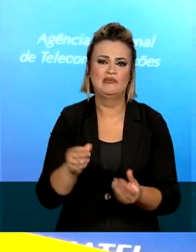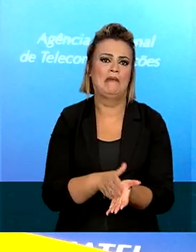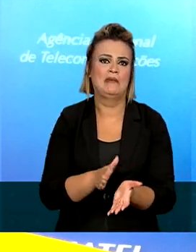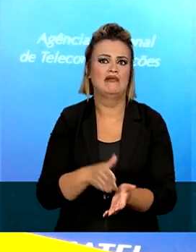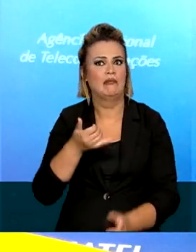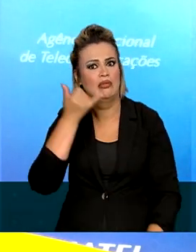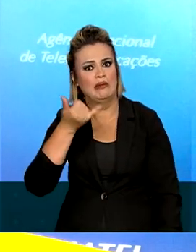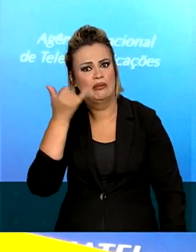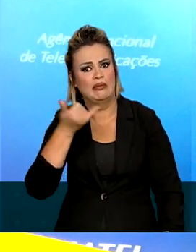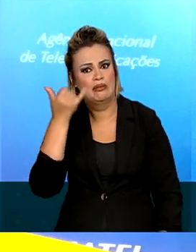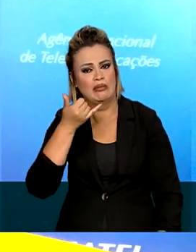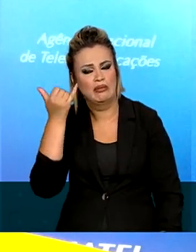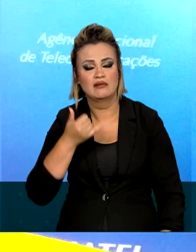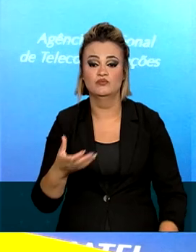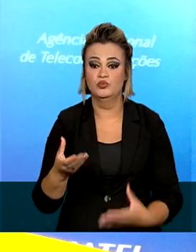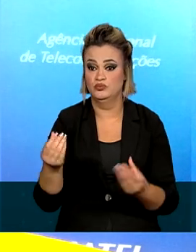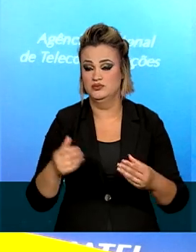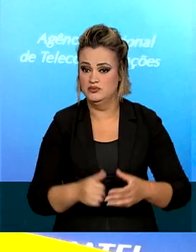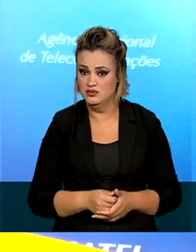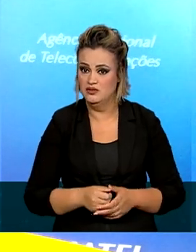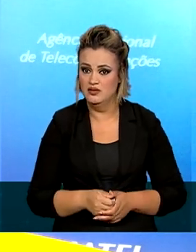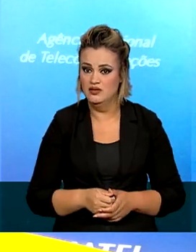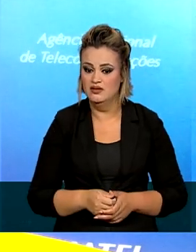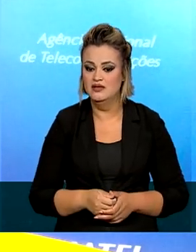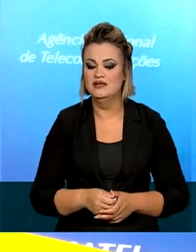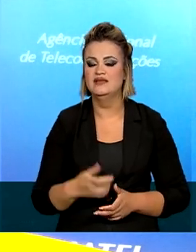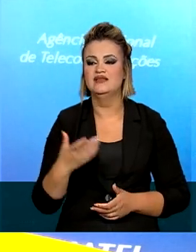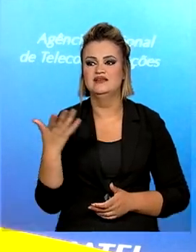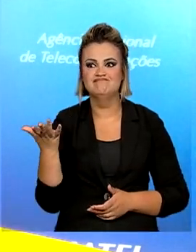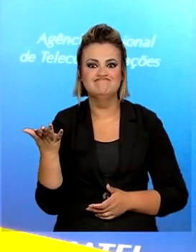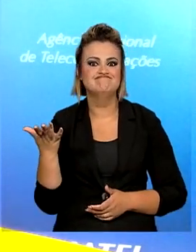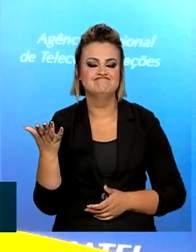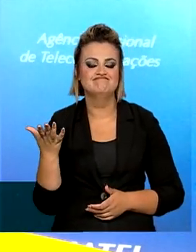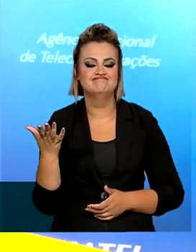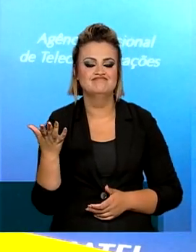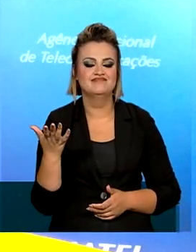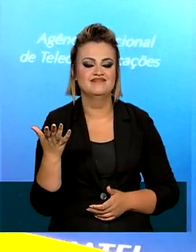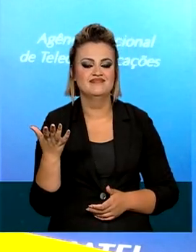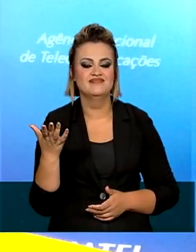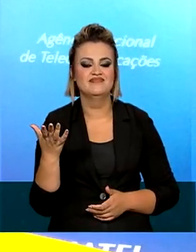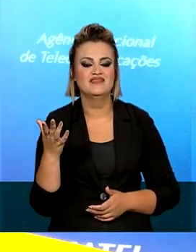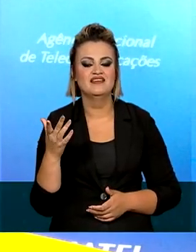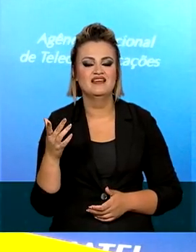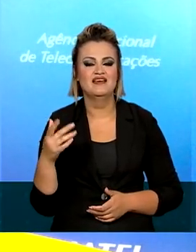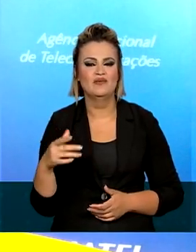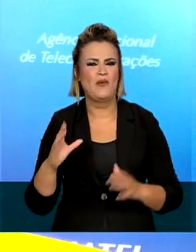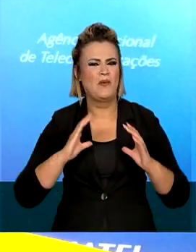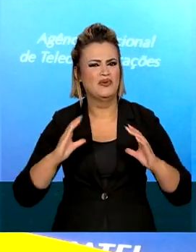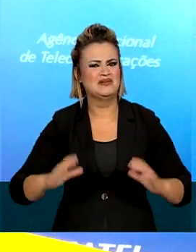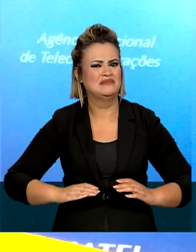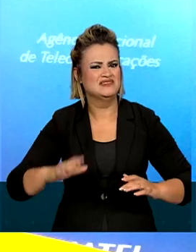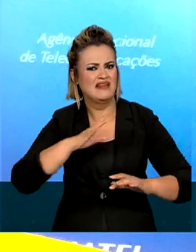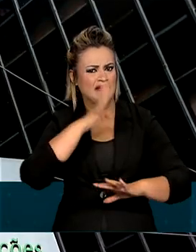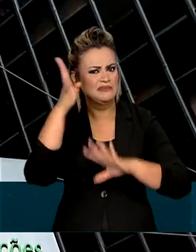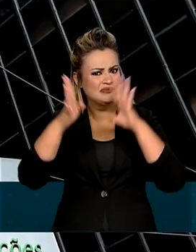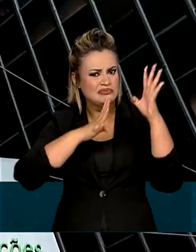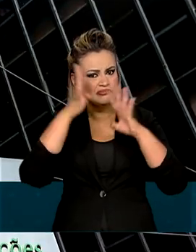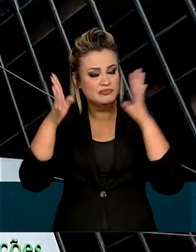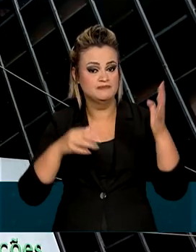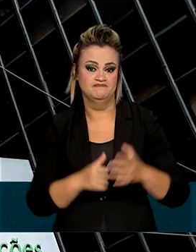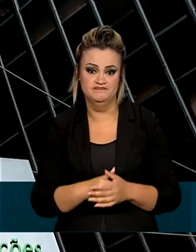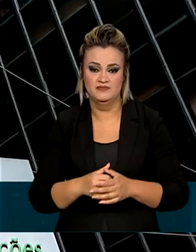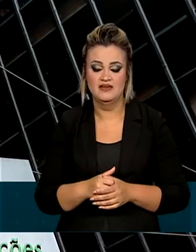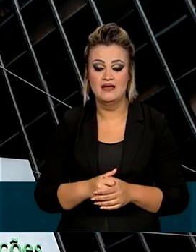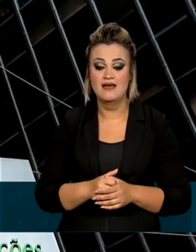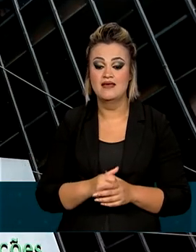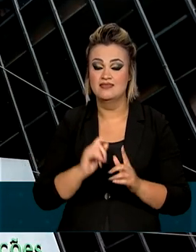que mais movimenta chamadas curtas e também tem adotado uma conduta abusiva contra os usuários. Após